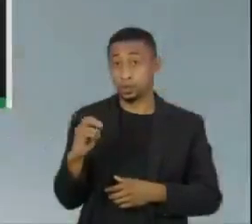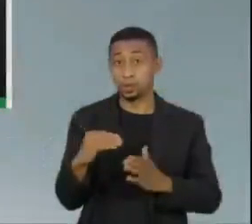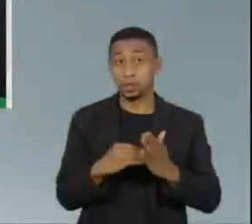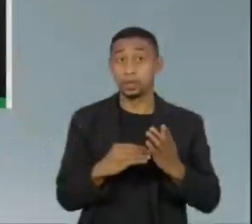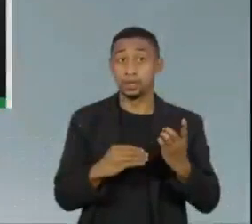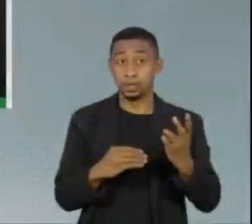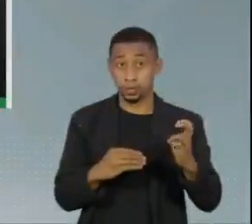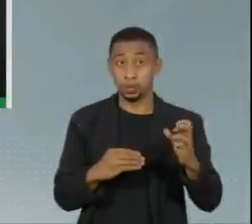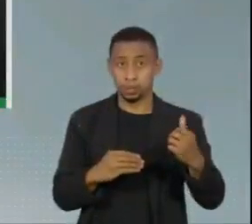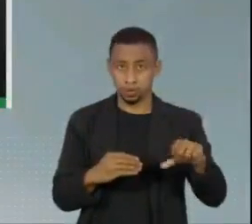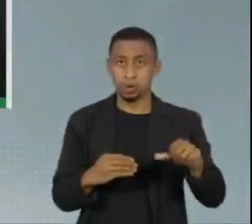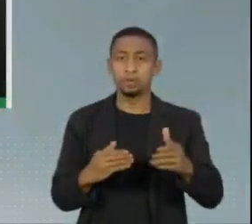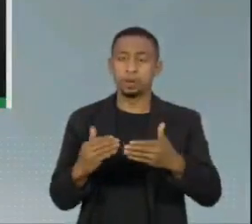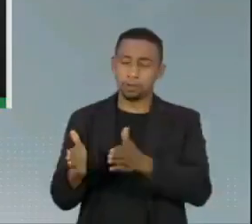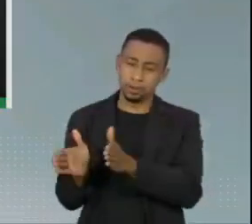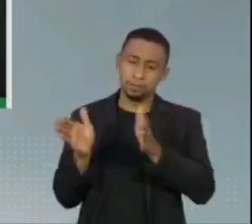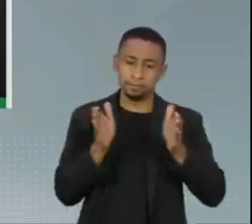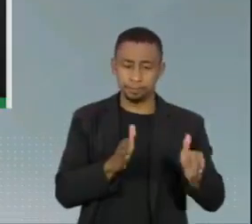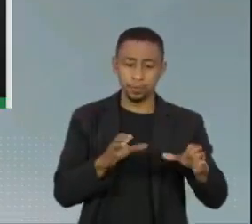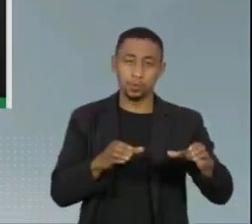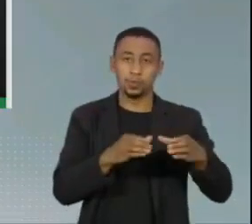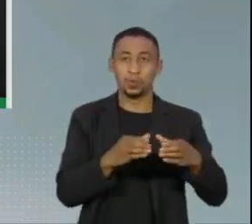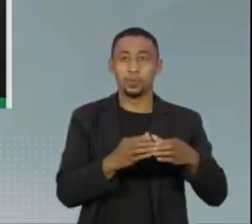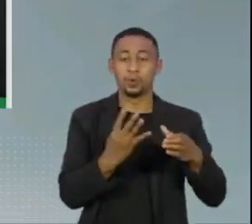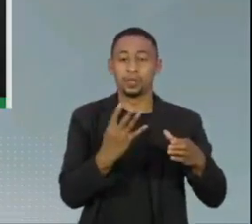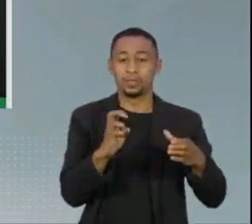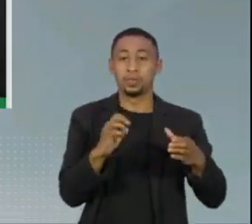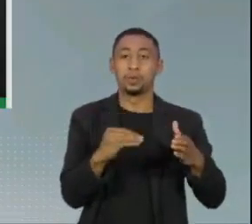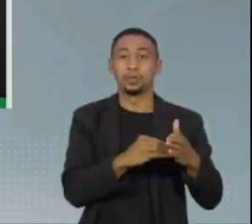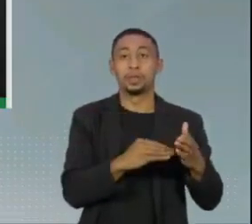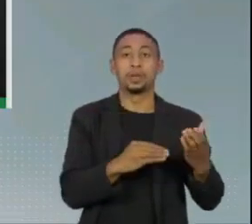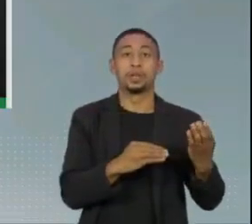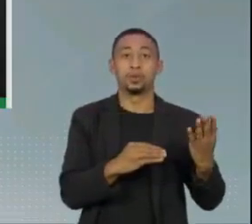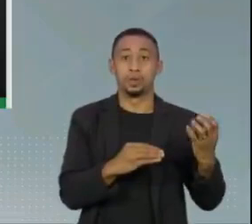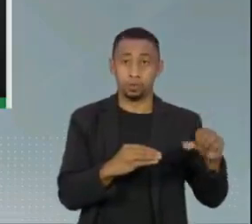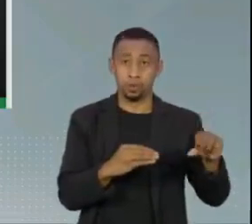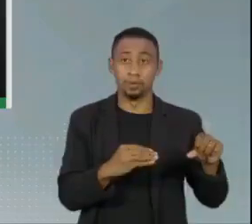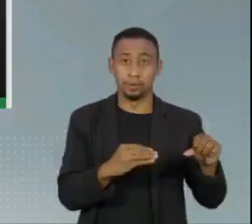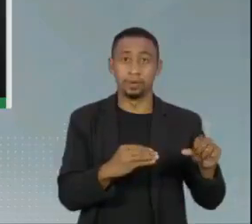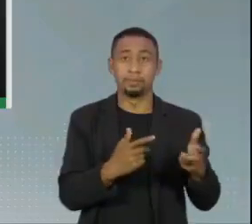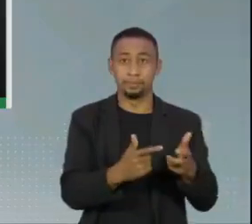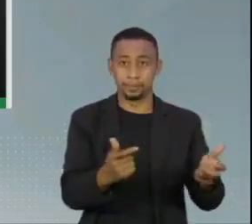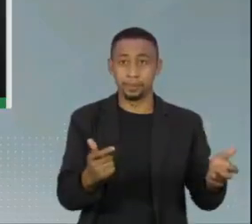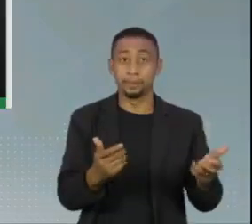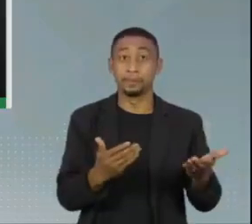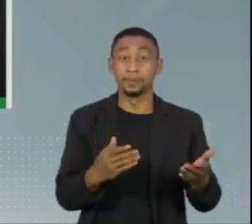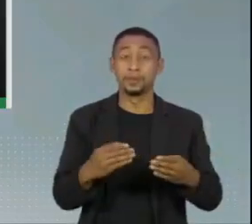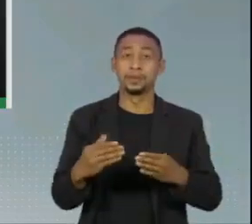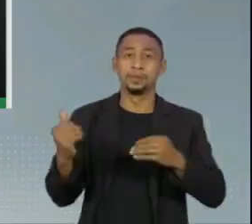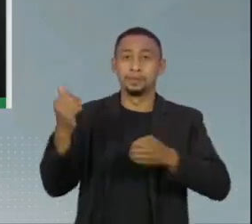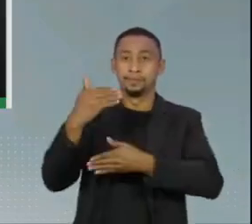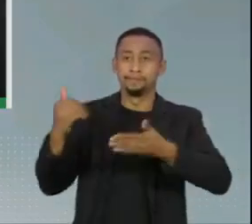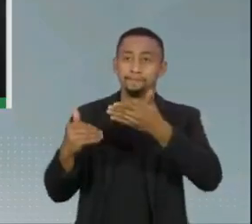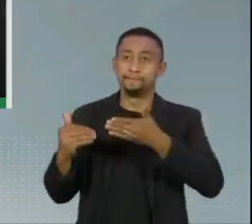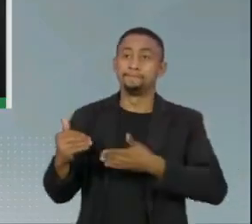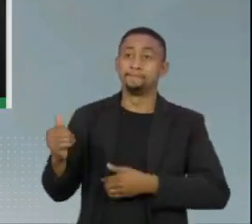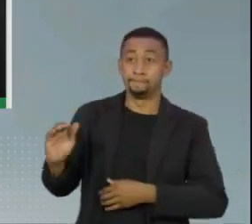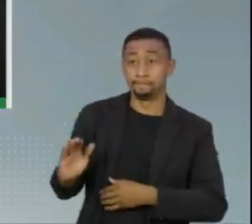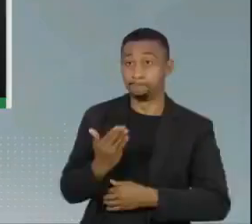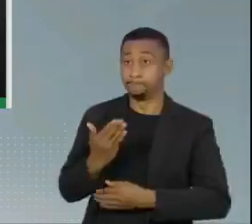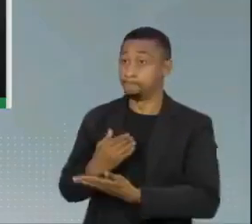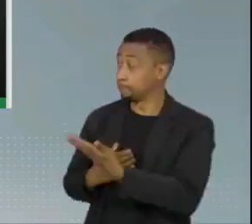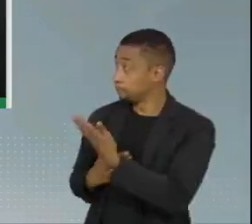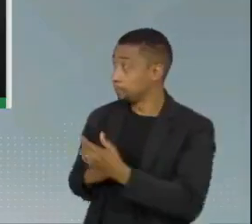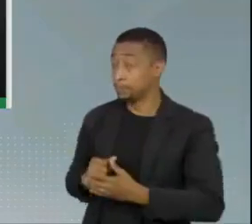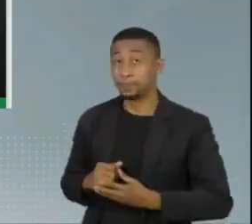e agora a gente inicia de 45 a 49 anos, 50 anos. O próximo, por favor. Os